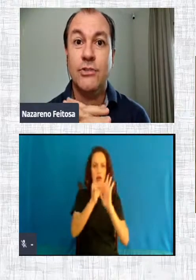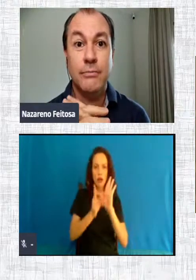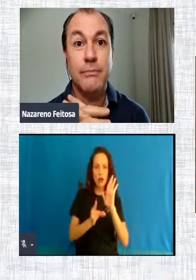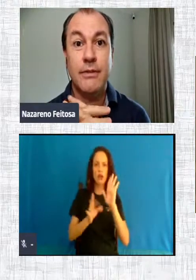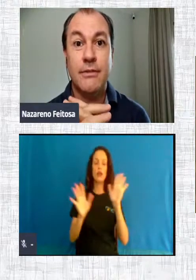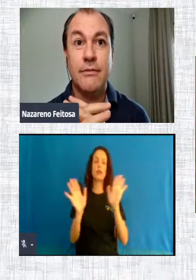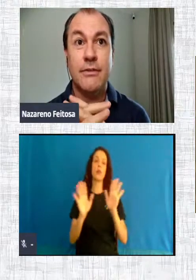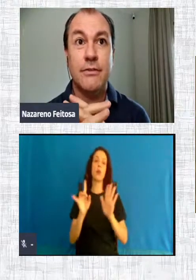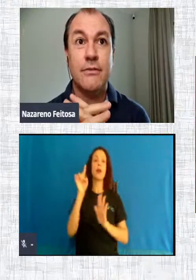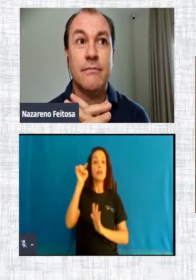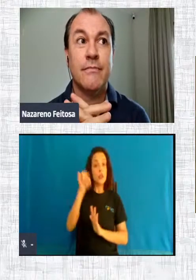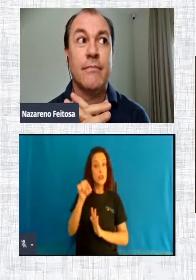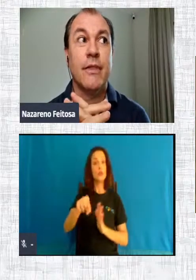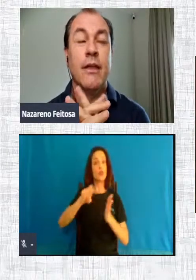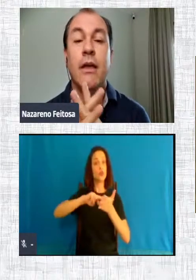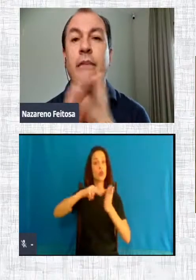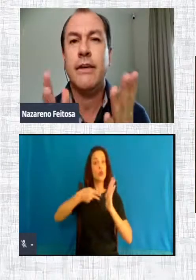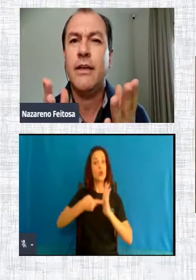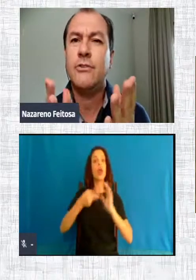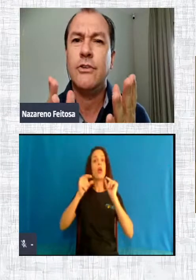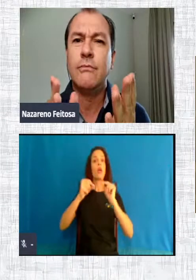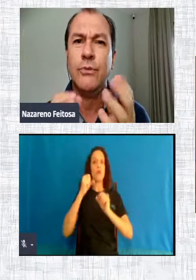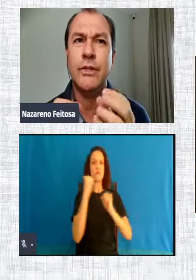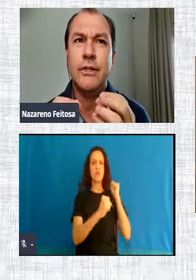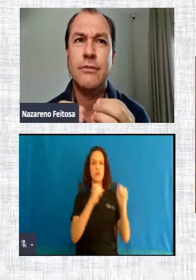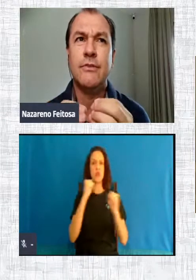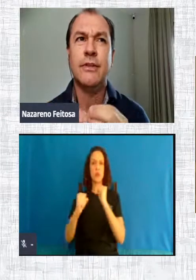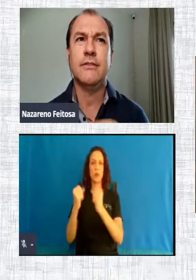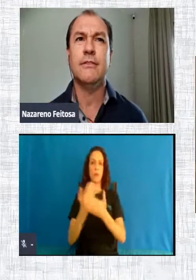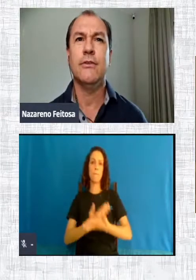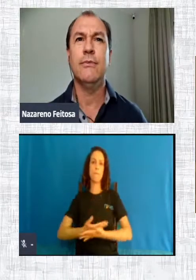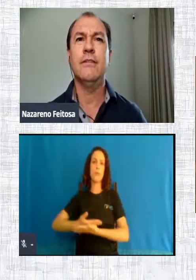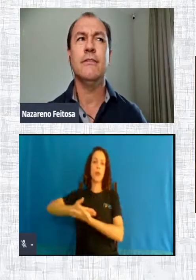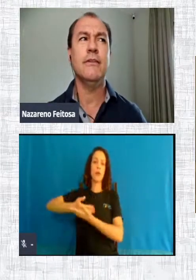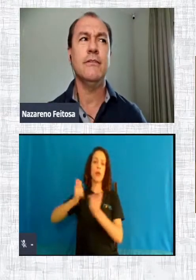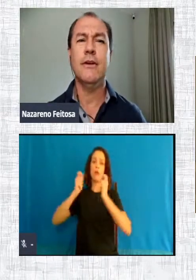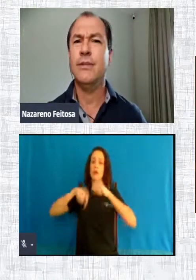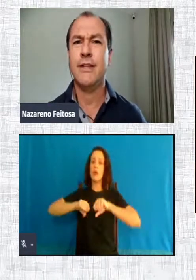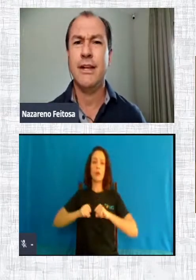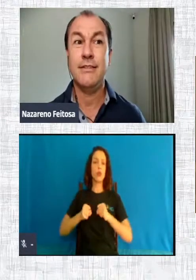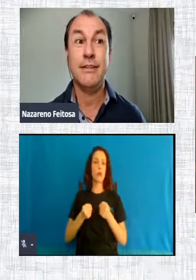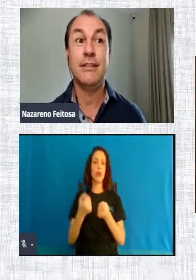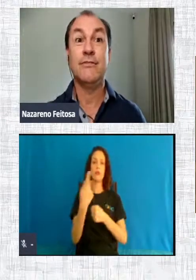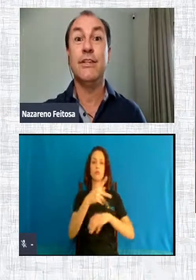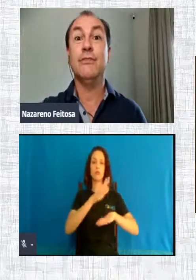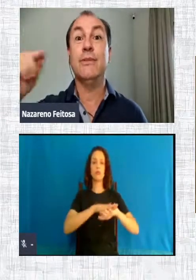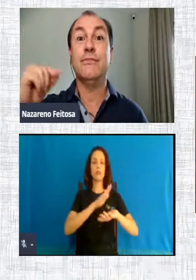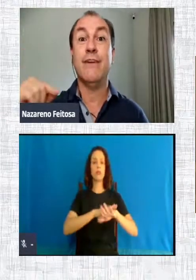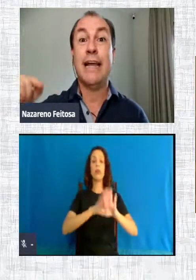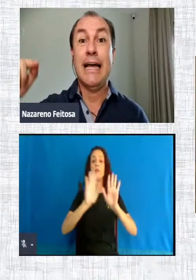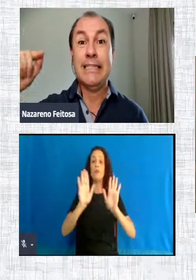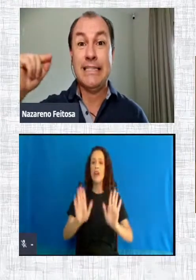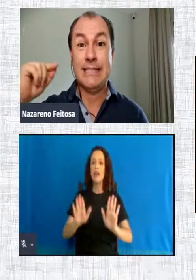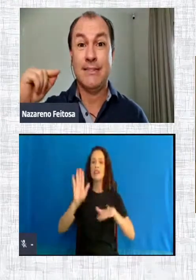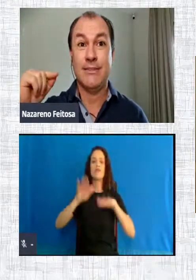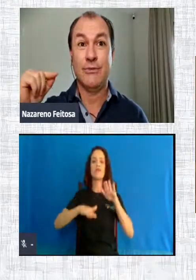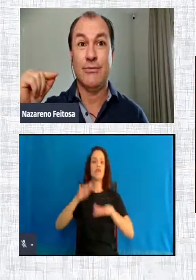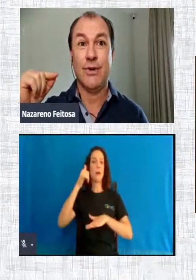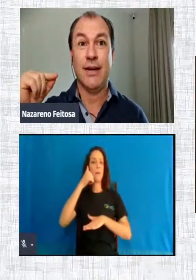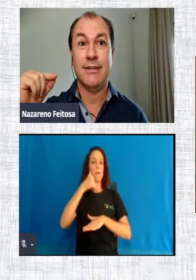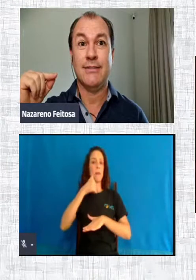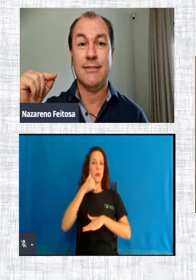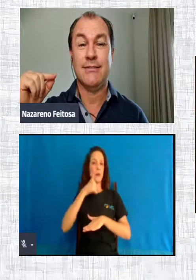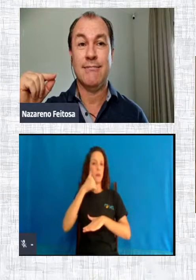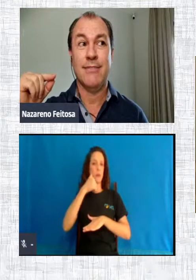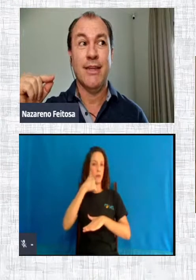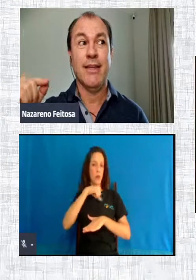covarde de bebês indefesos. É verdade que muitas vezes são mãezinhas não esclarecidas, vítimas de falácias que são